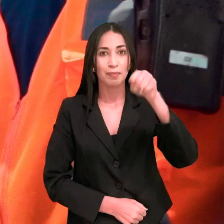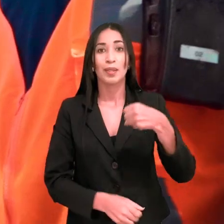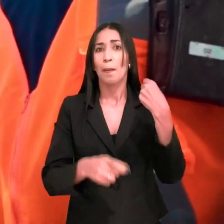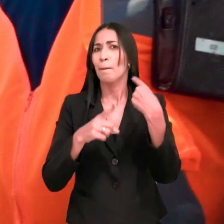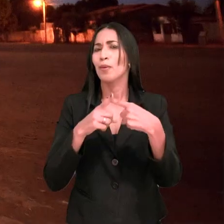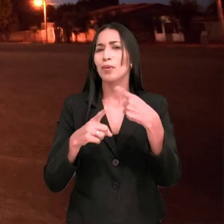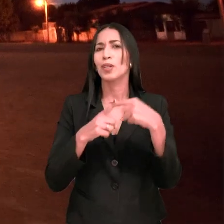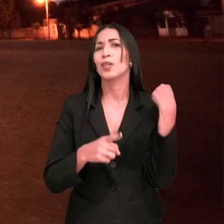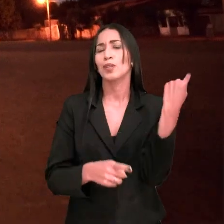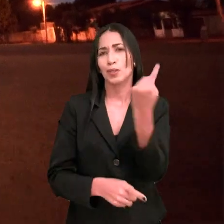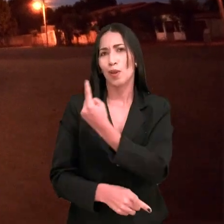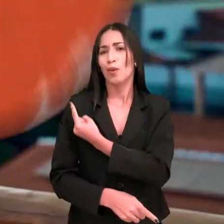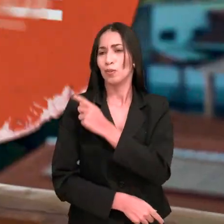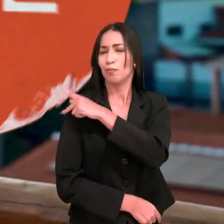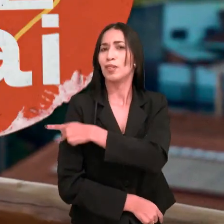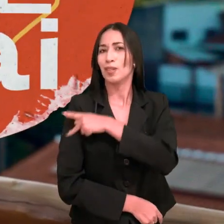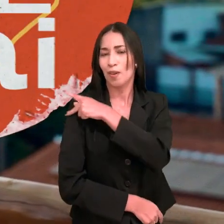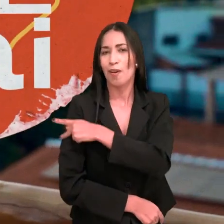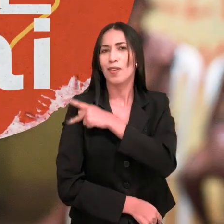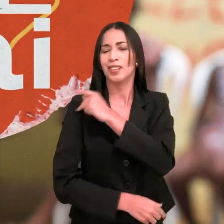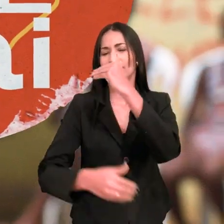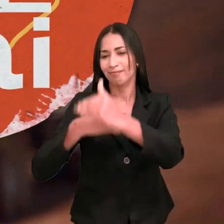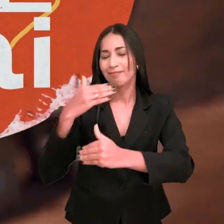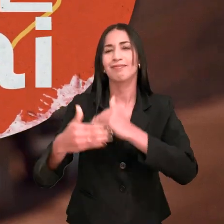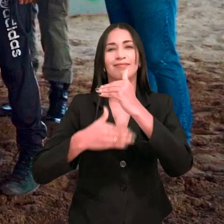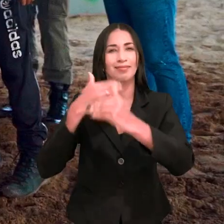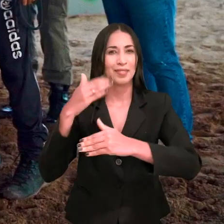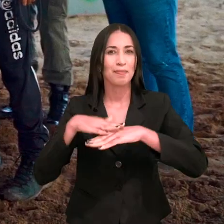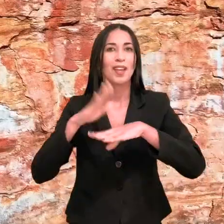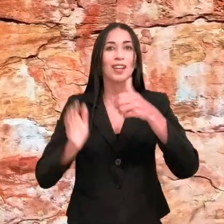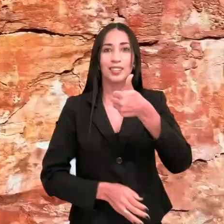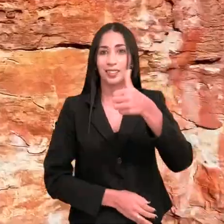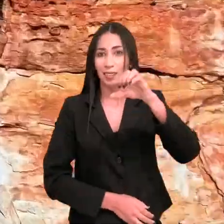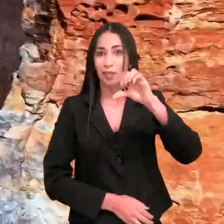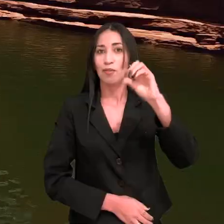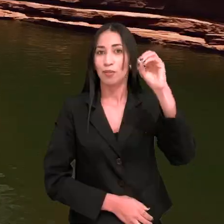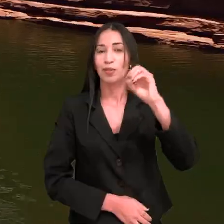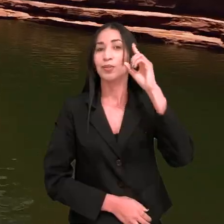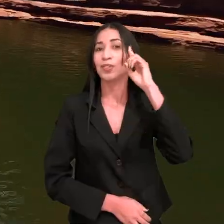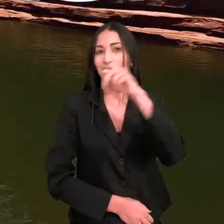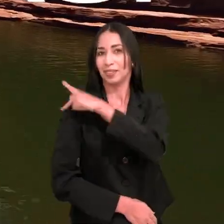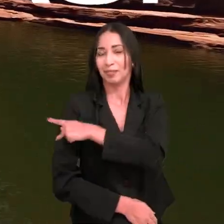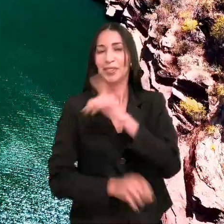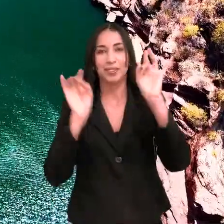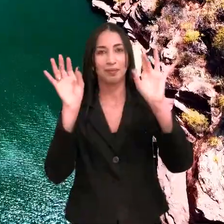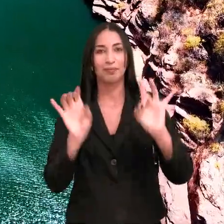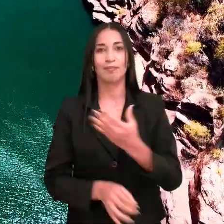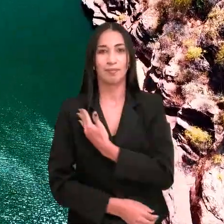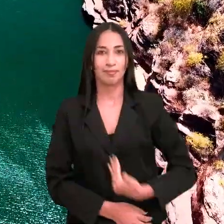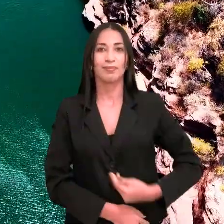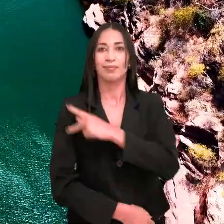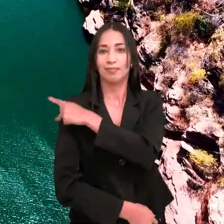mesmo. Porque mais do que nunca, nosso Piauí vai que vai. 19 de outubro, dia do Piauí.